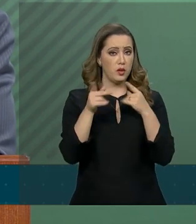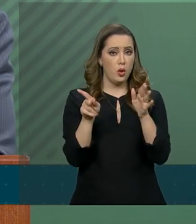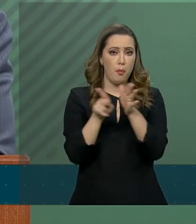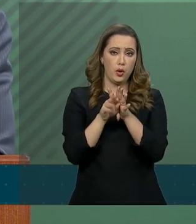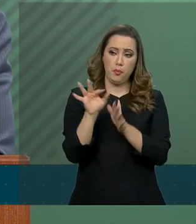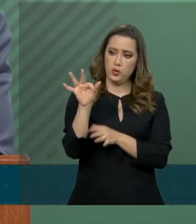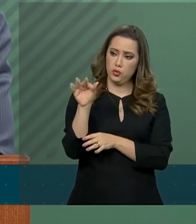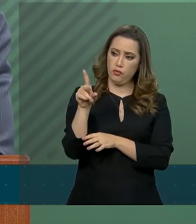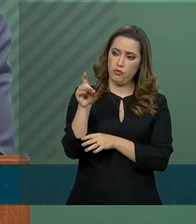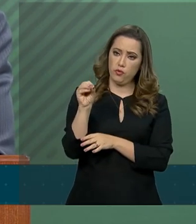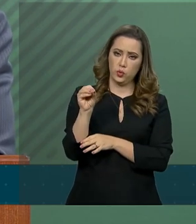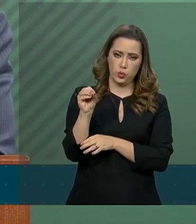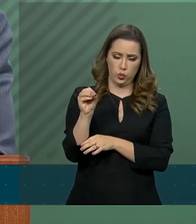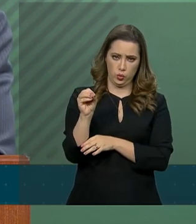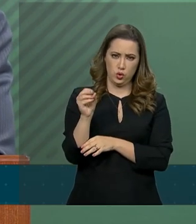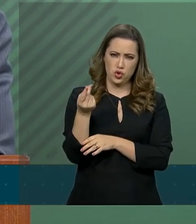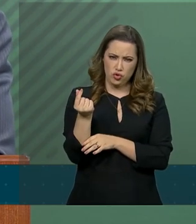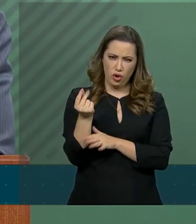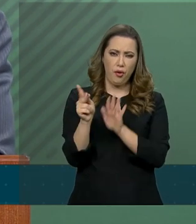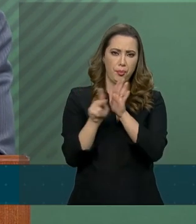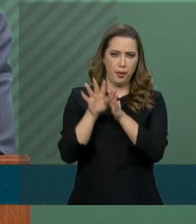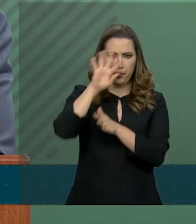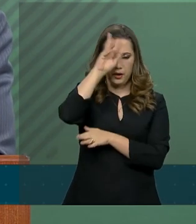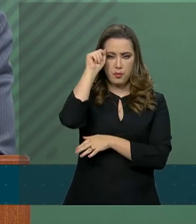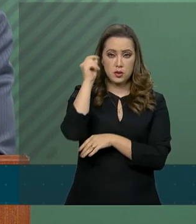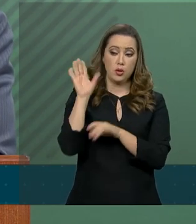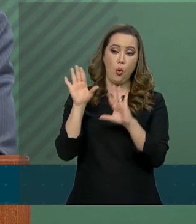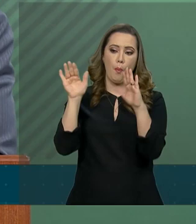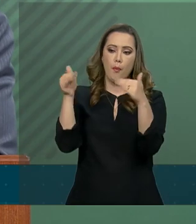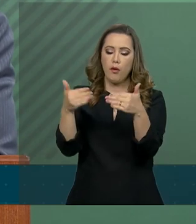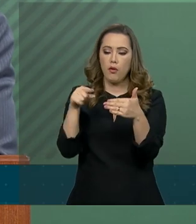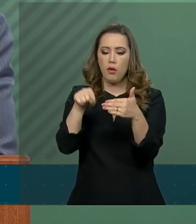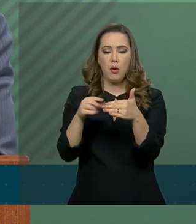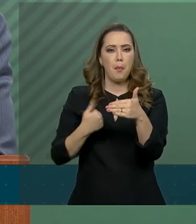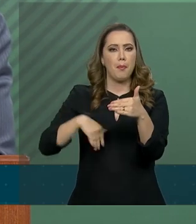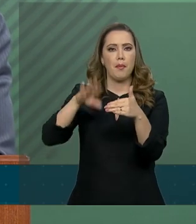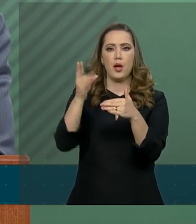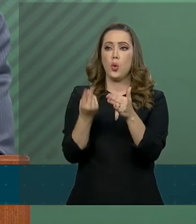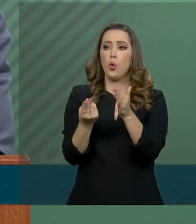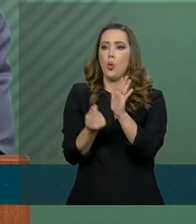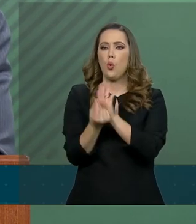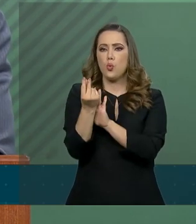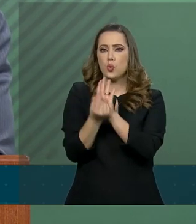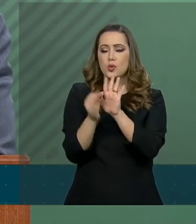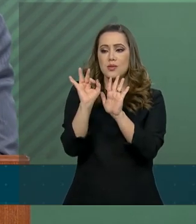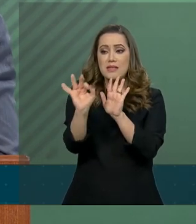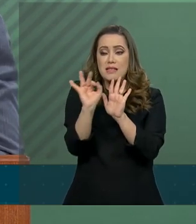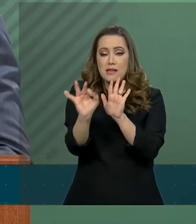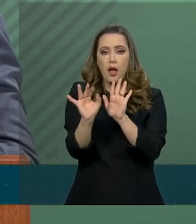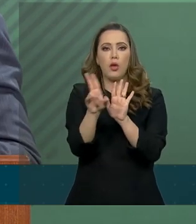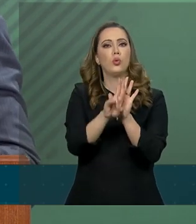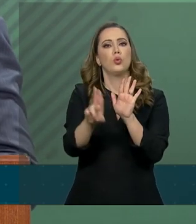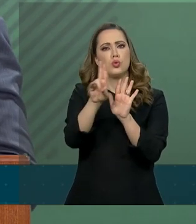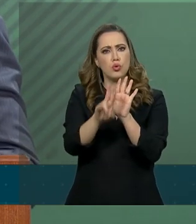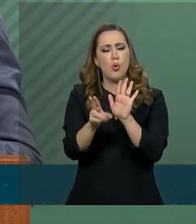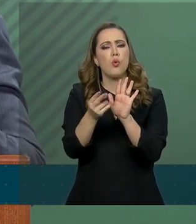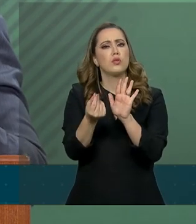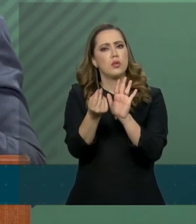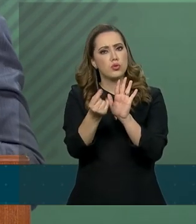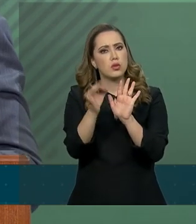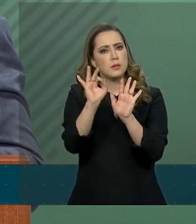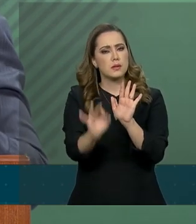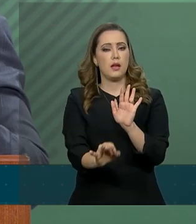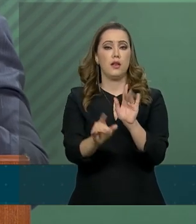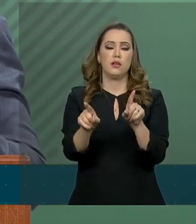centradas principalmente na criação de maior efetividade no emprego dos recursos, alinhando ações